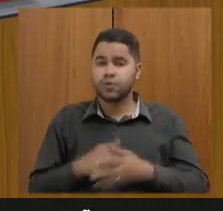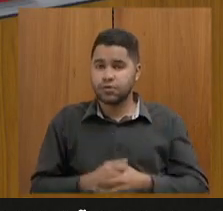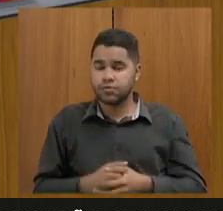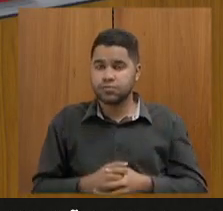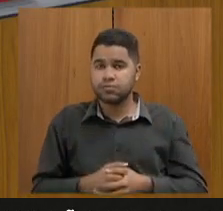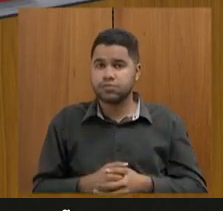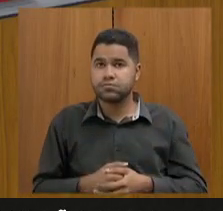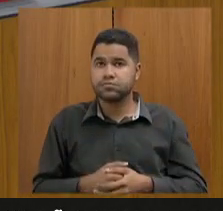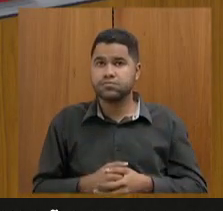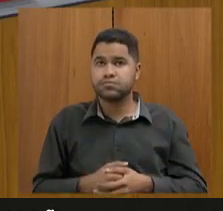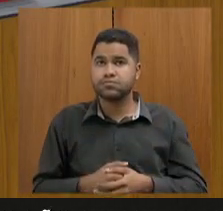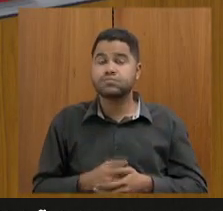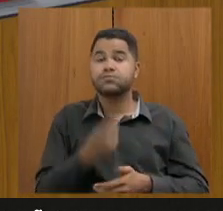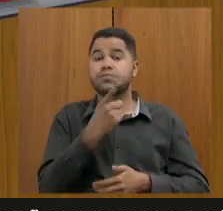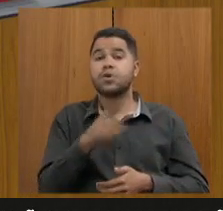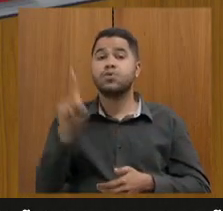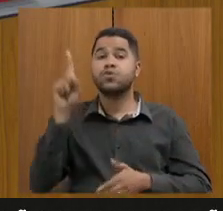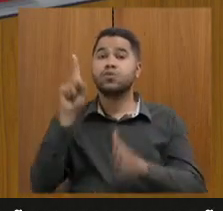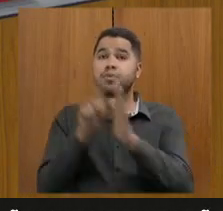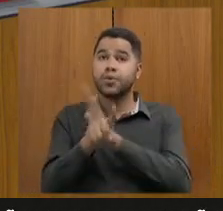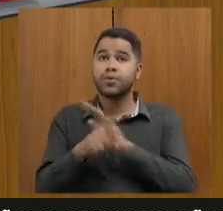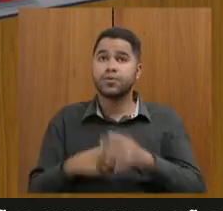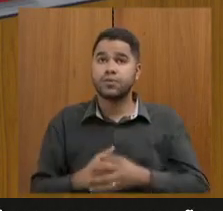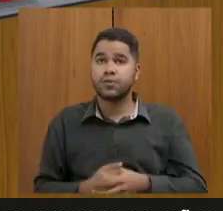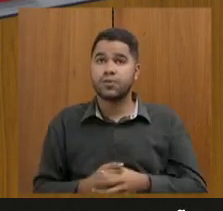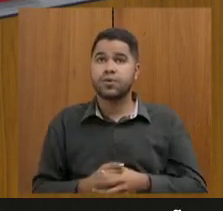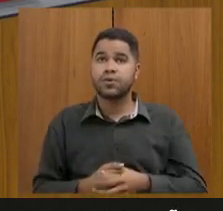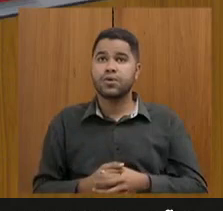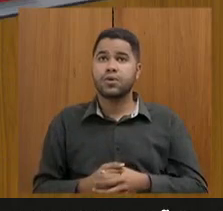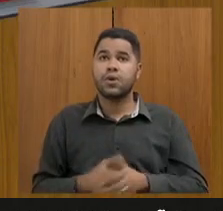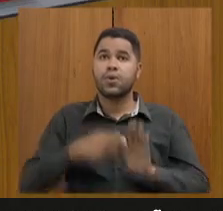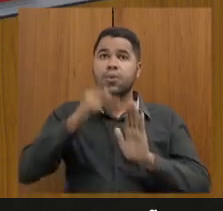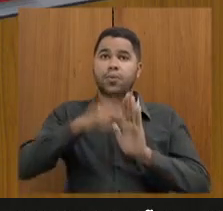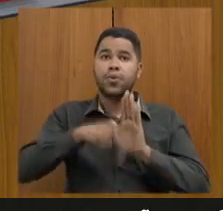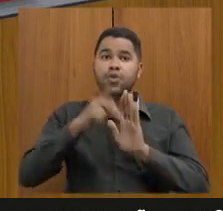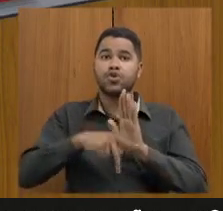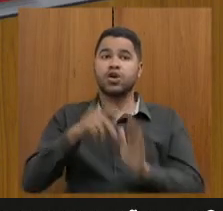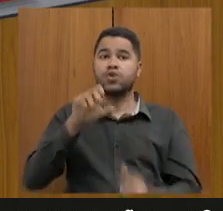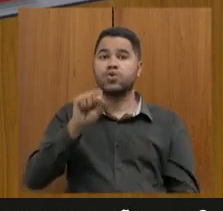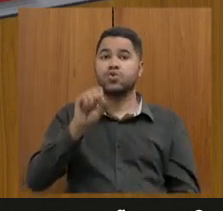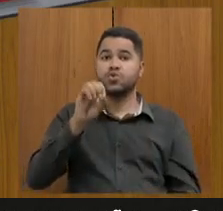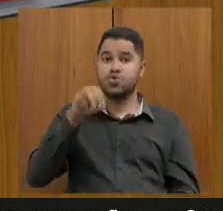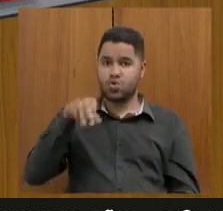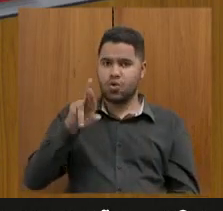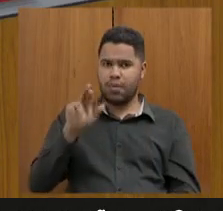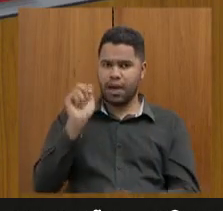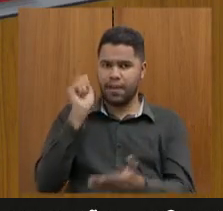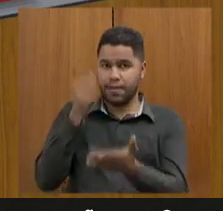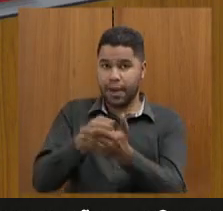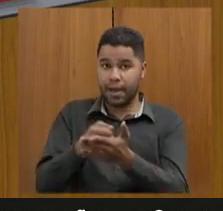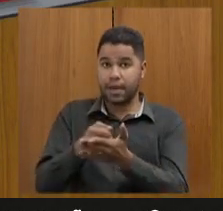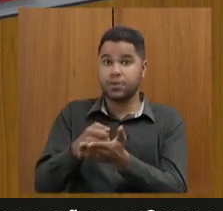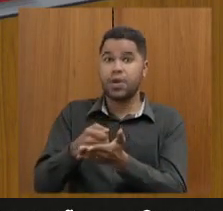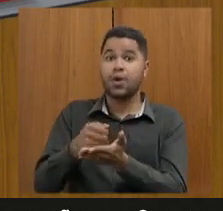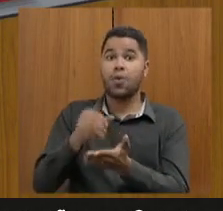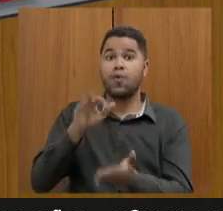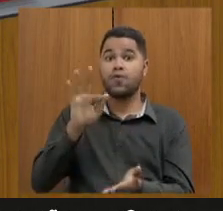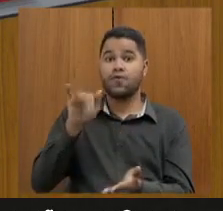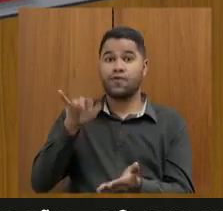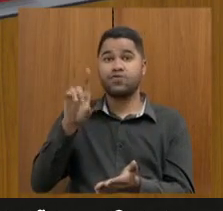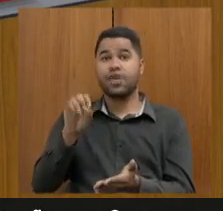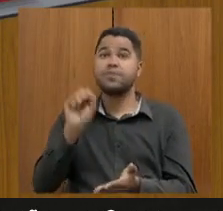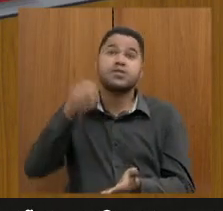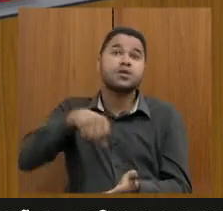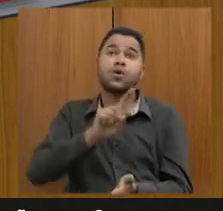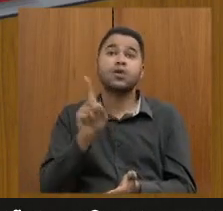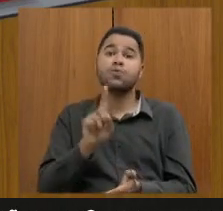básica? Minha última pergunta foi o seguinte. Projeto Somar está sendo pago com recursos do Fundeb? Sim